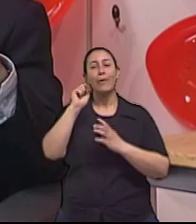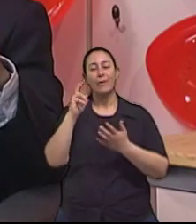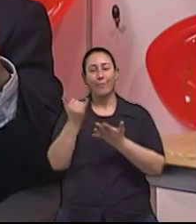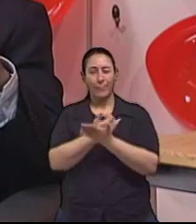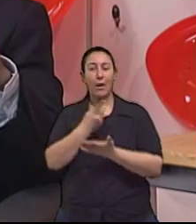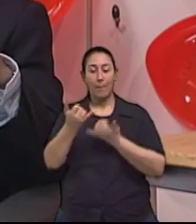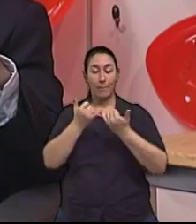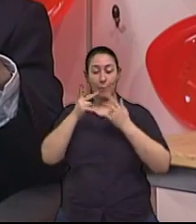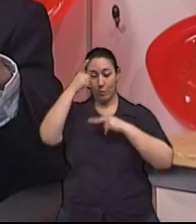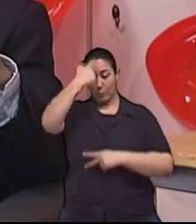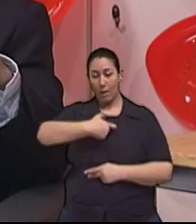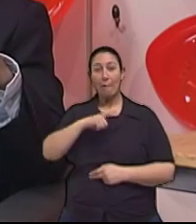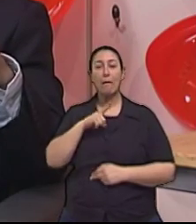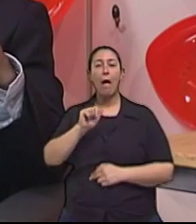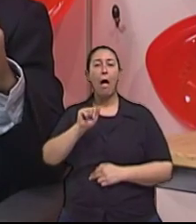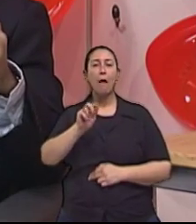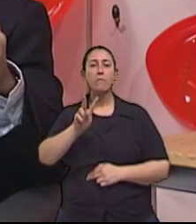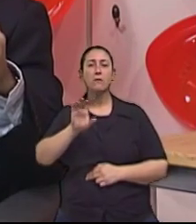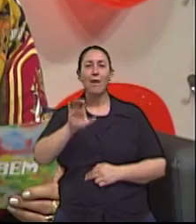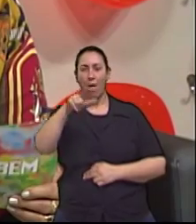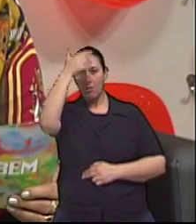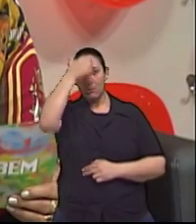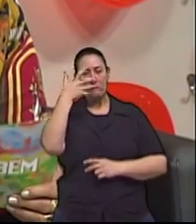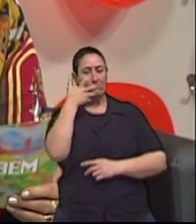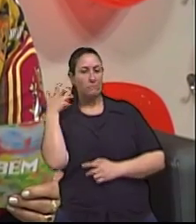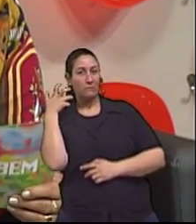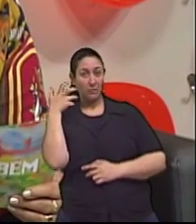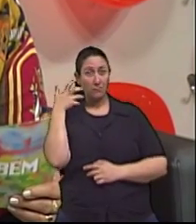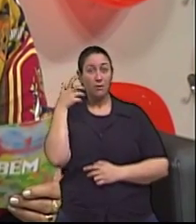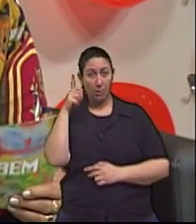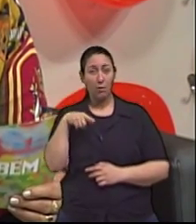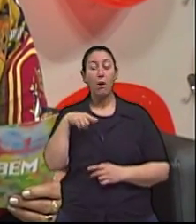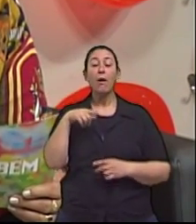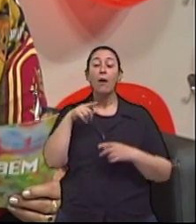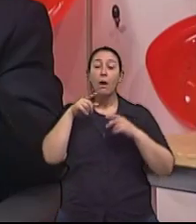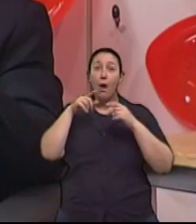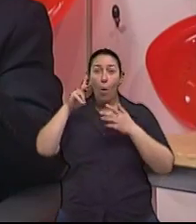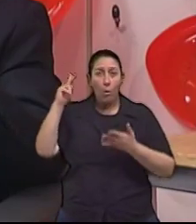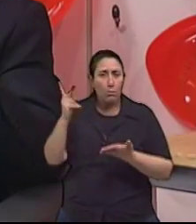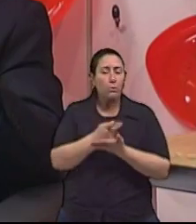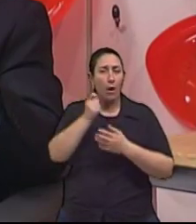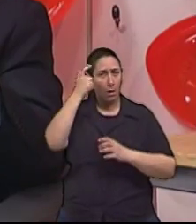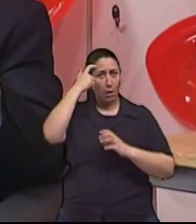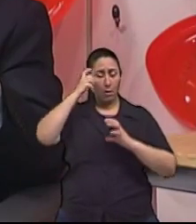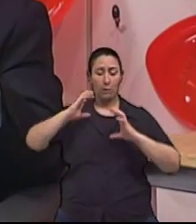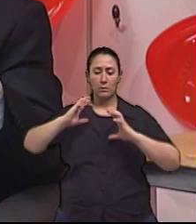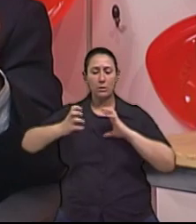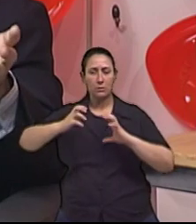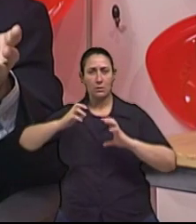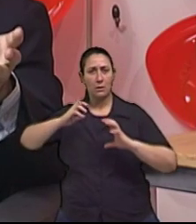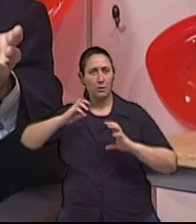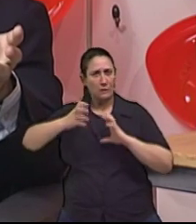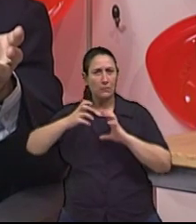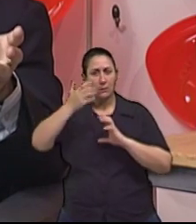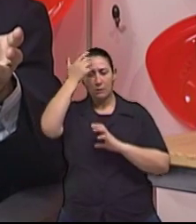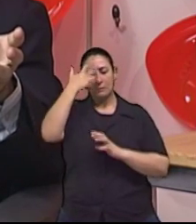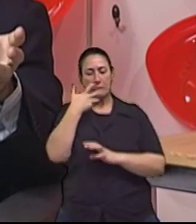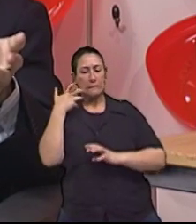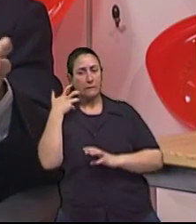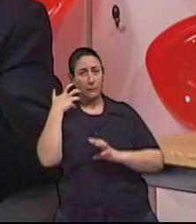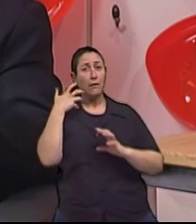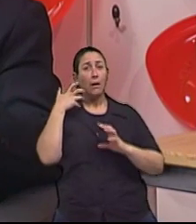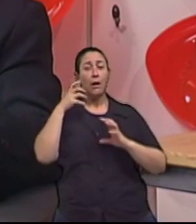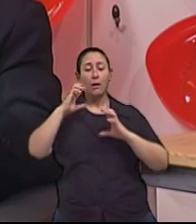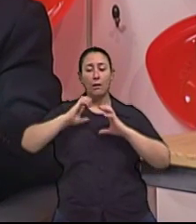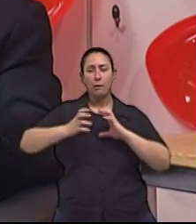Isabel, fica claro que se ele começa com problemas cognitivos logo após esse AVC, fica claro, mesmo para o leigo, né?